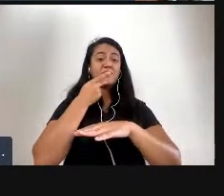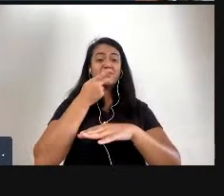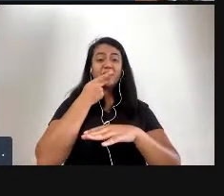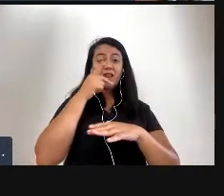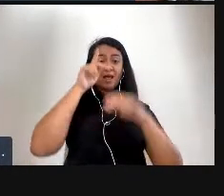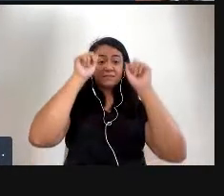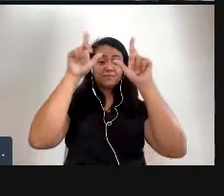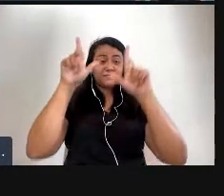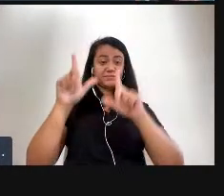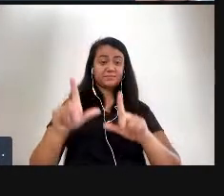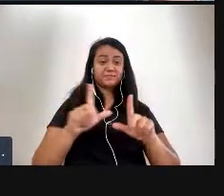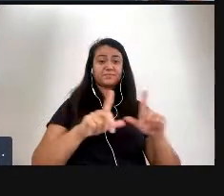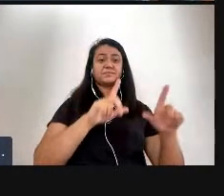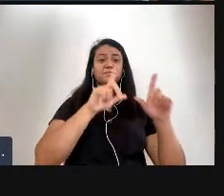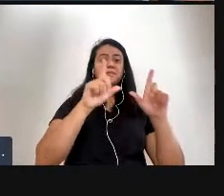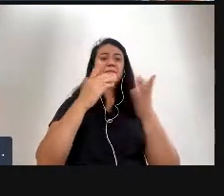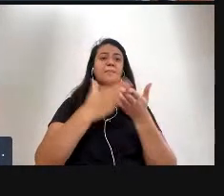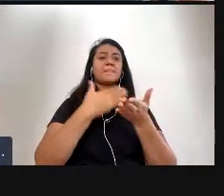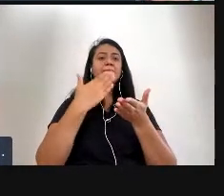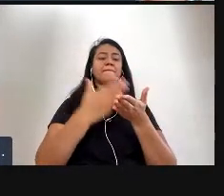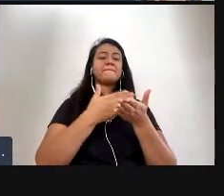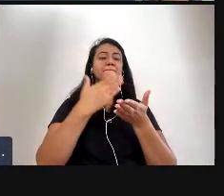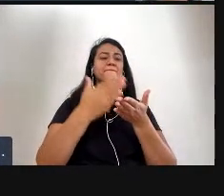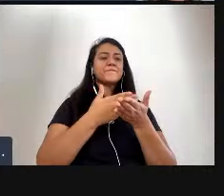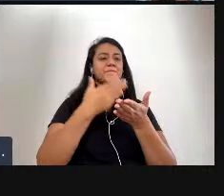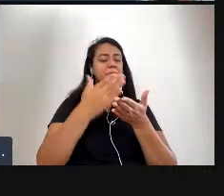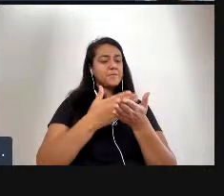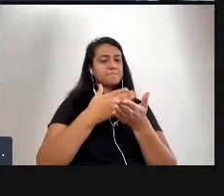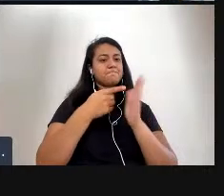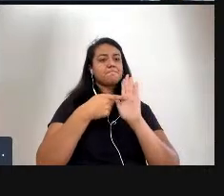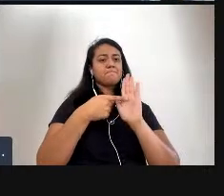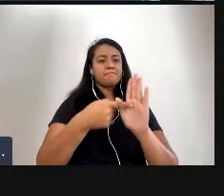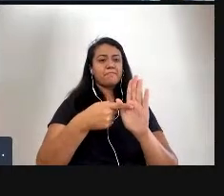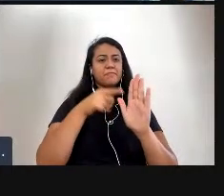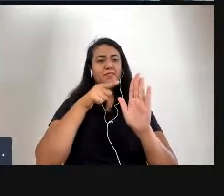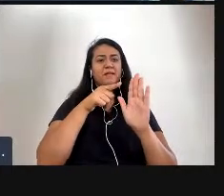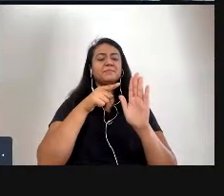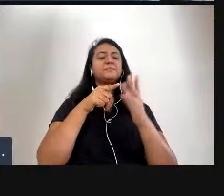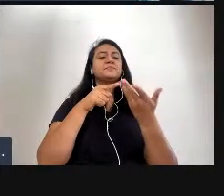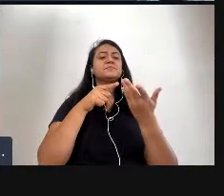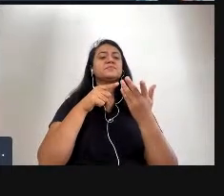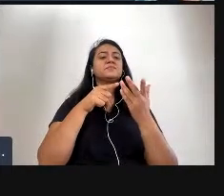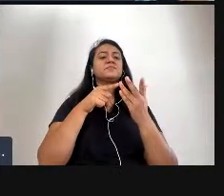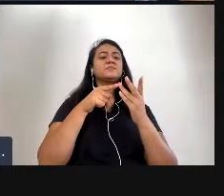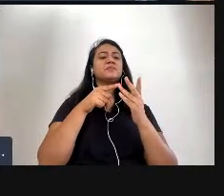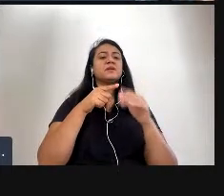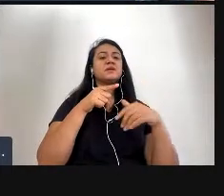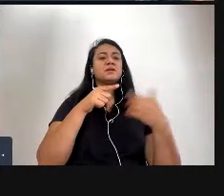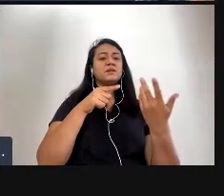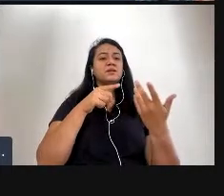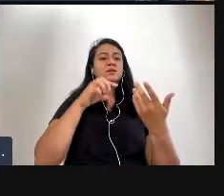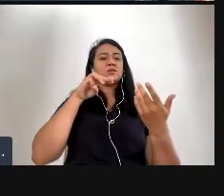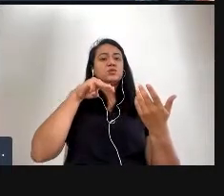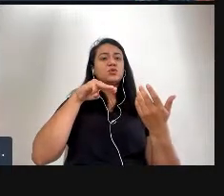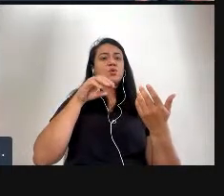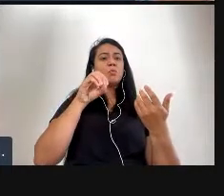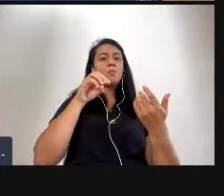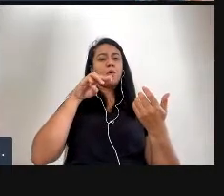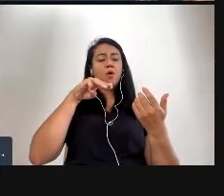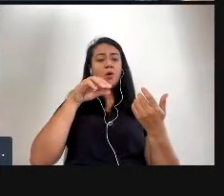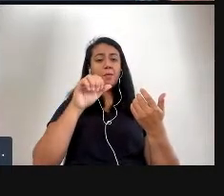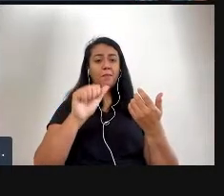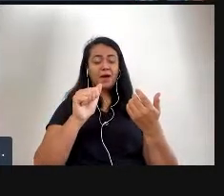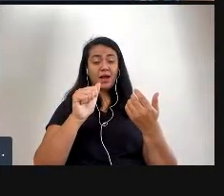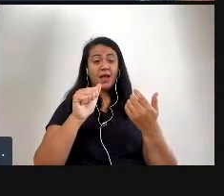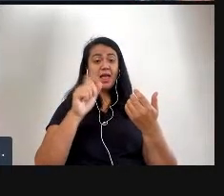colocada a disposição da exposição no MoMA foi a